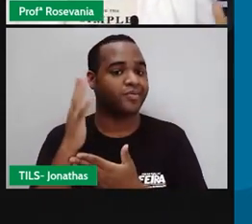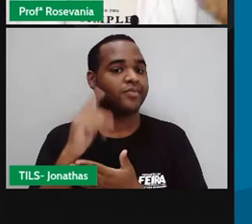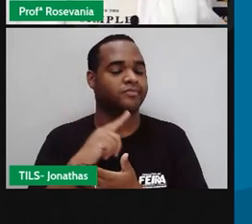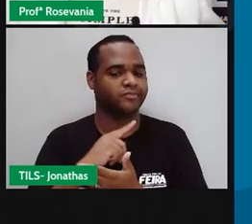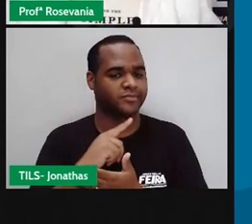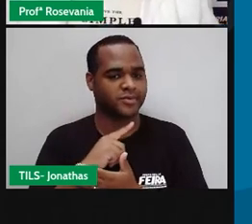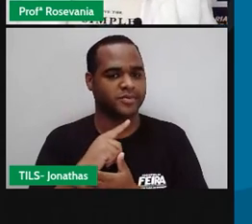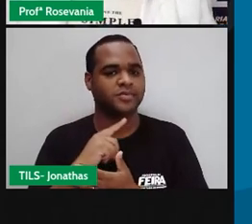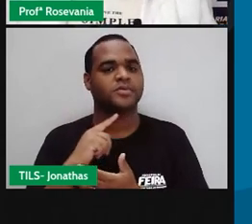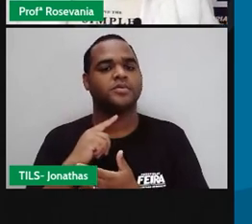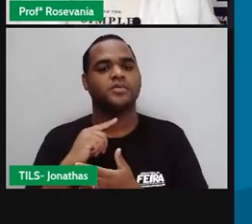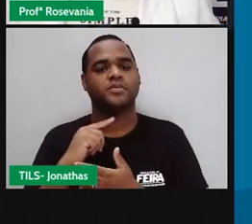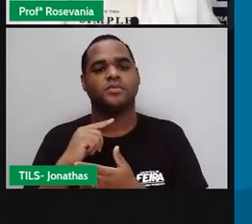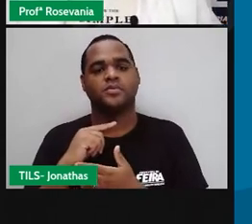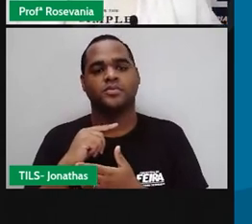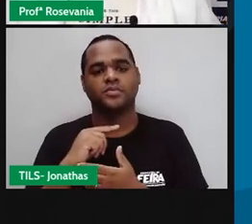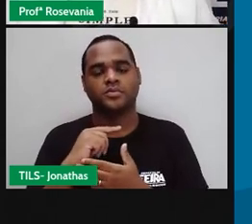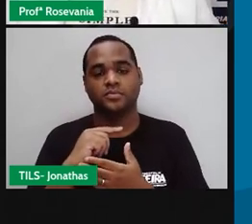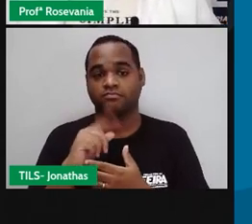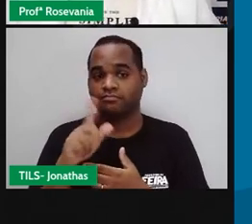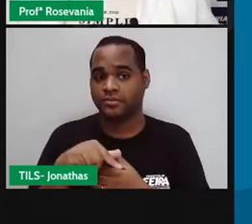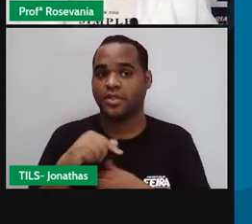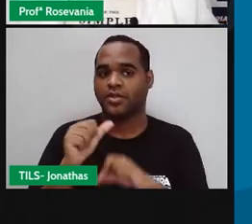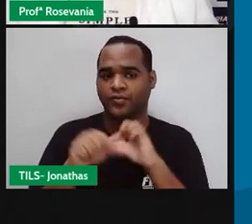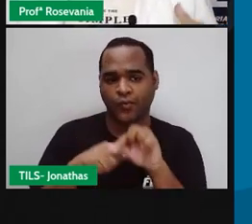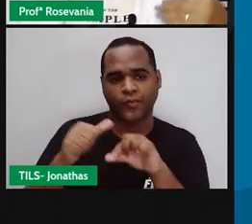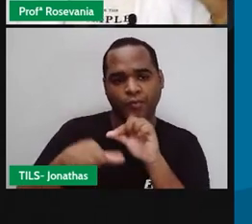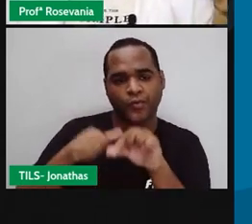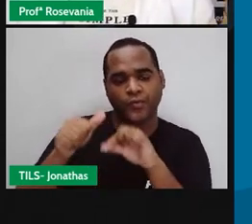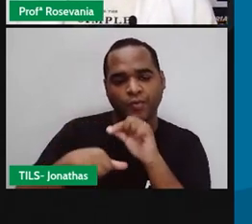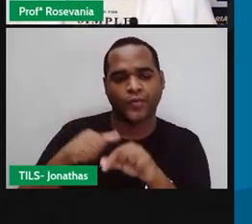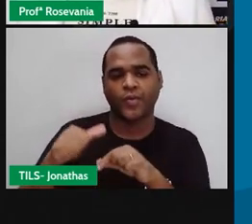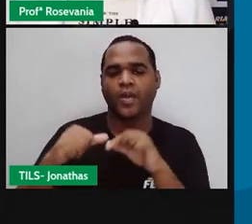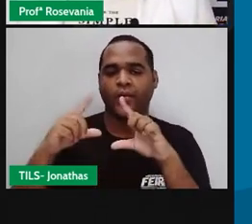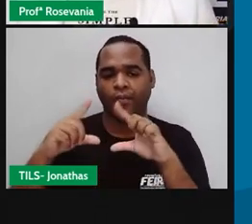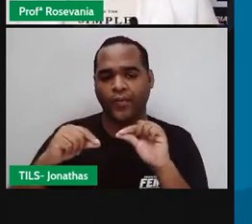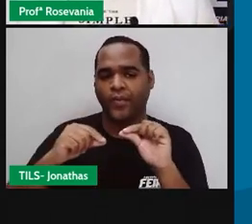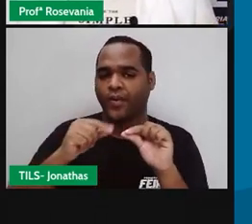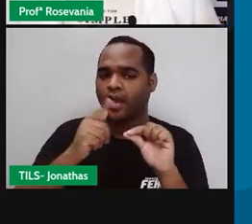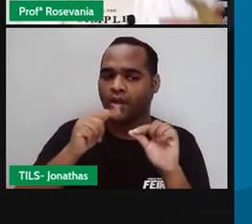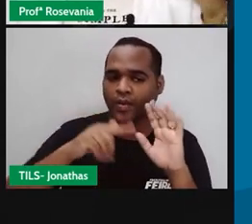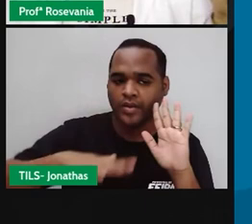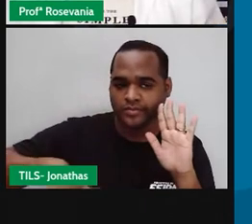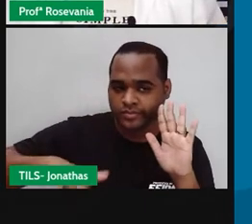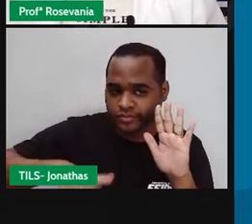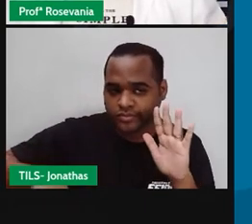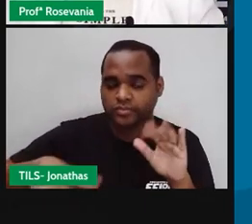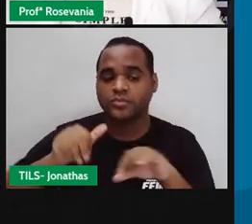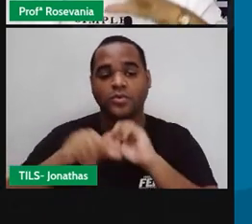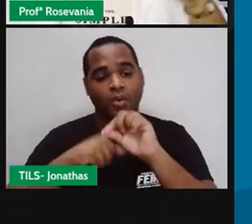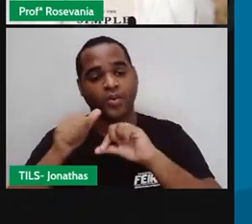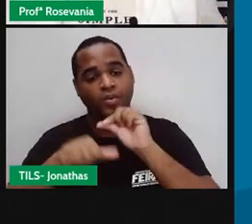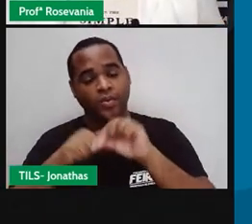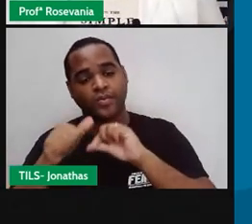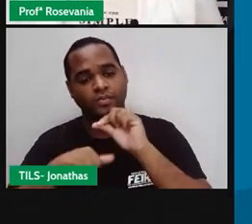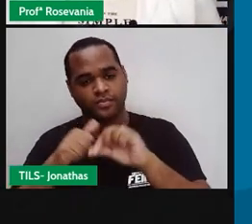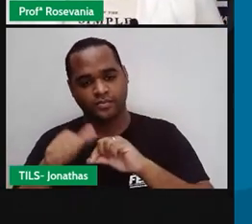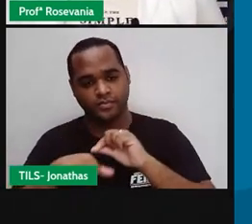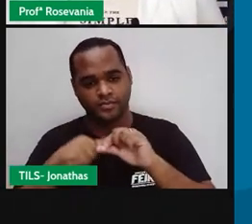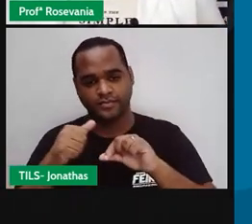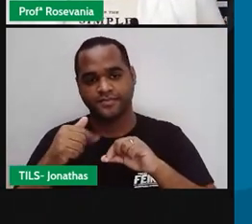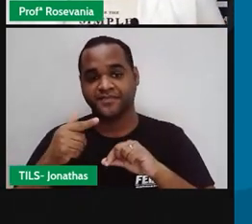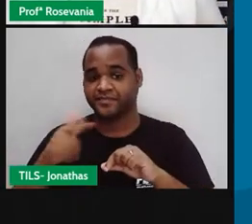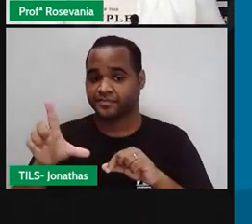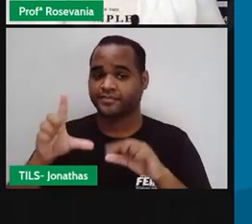as calotas polares, a gente ainda continua alterando o nível dos oceanos, alterando as temperaturas e, consequentemente, todo o